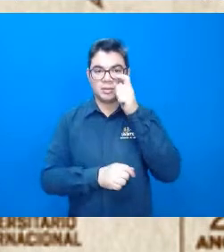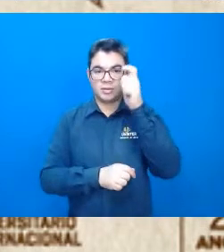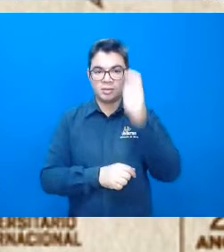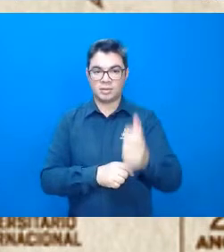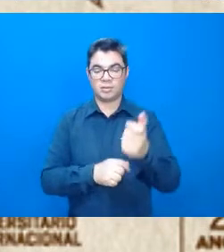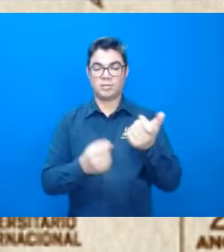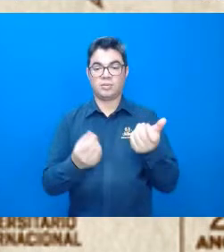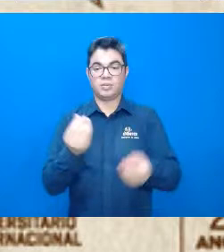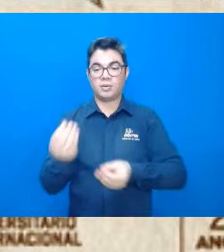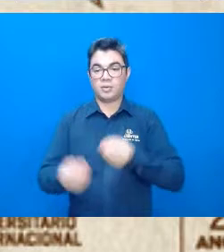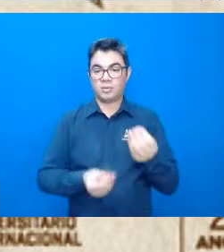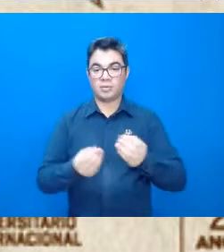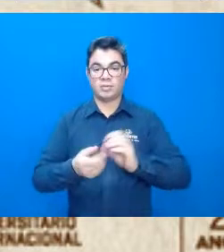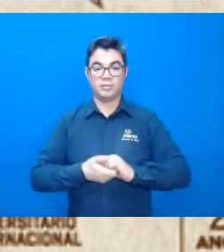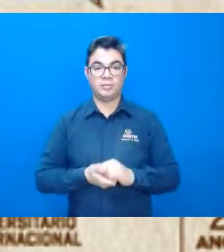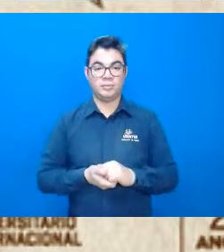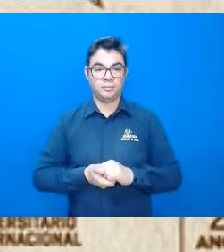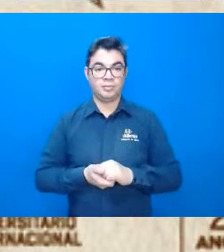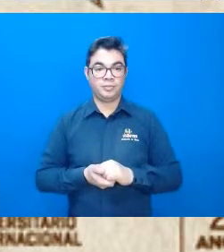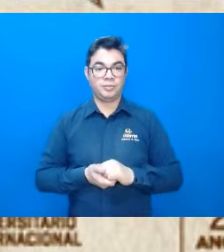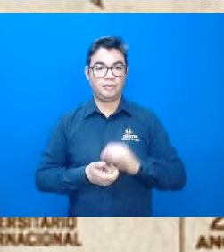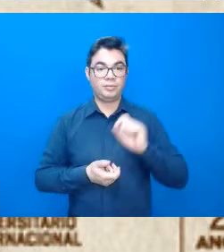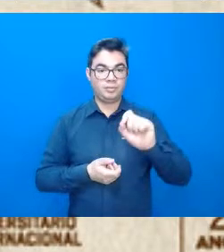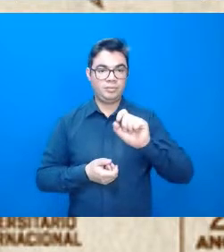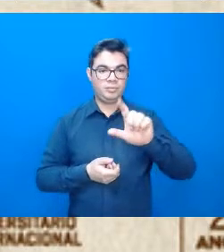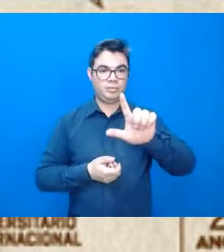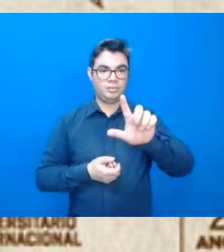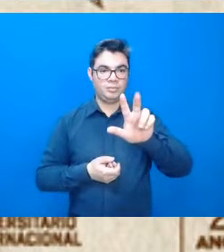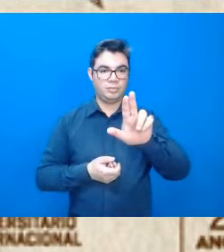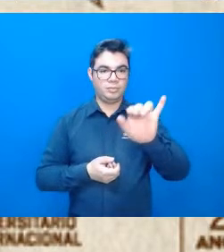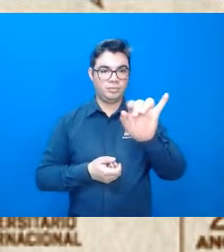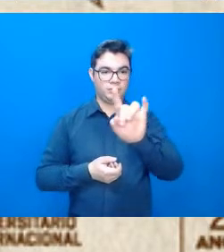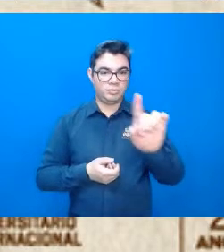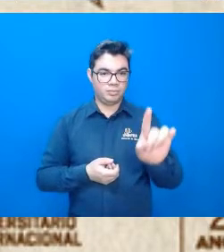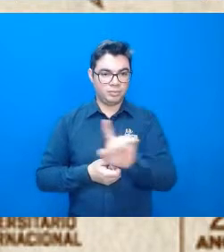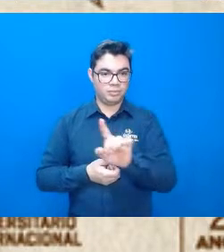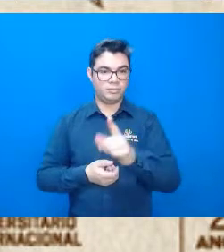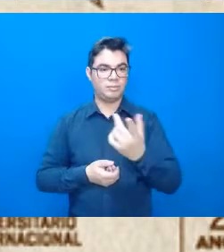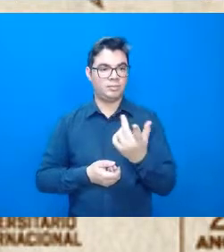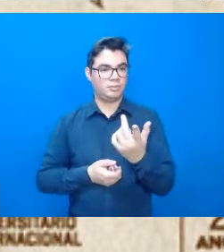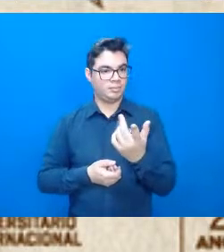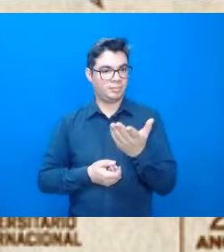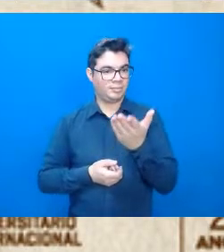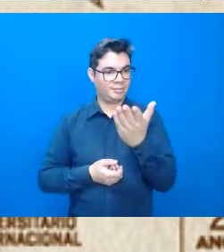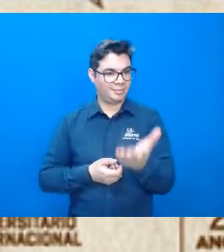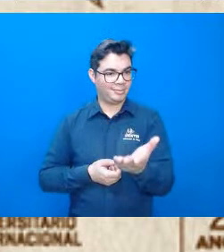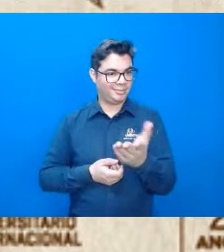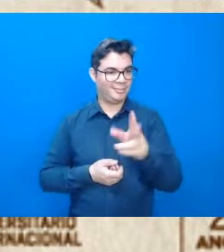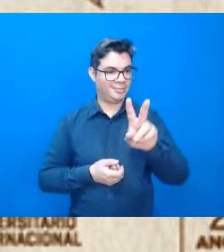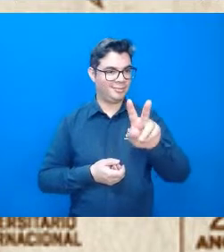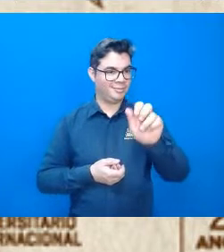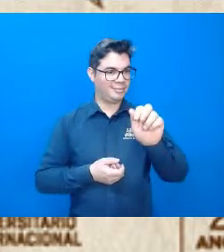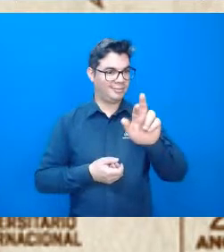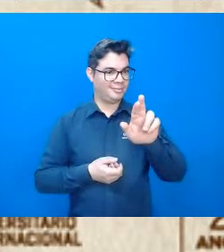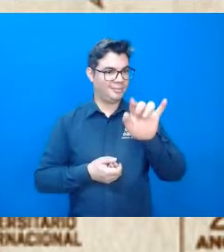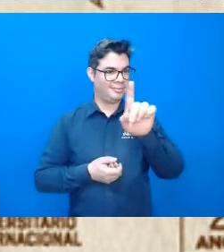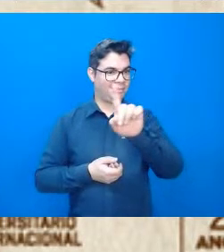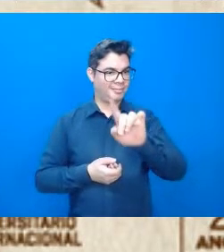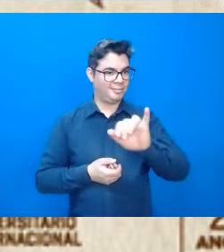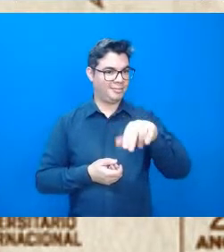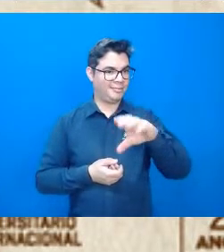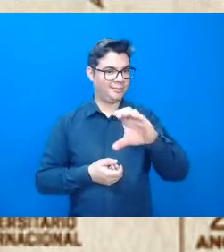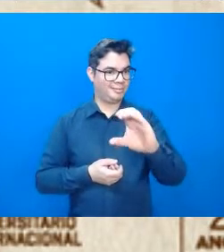o Luiz, é Luiz Henrique Vardzinskzak, não sei se falei corretamente, professora.